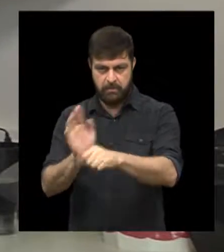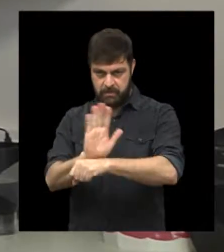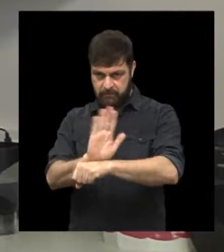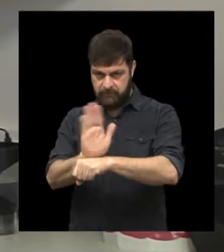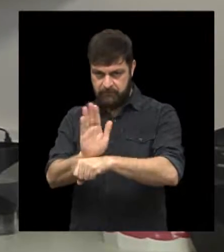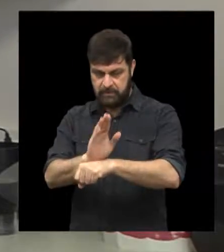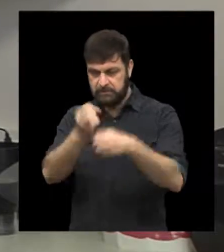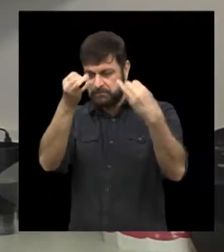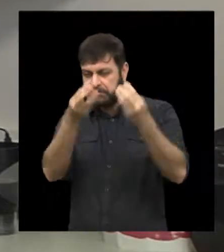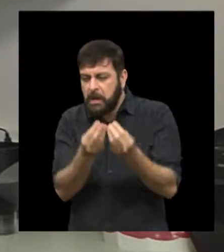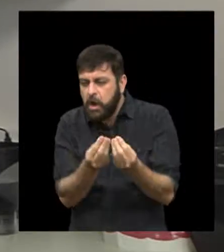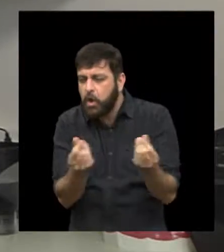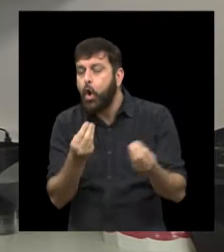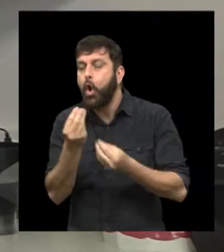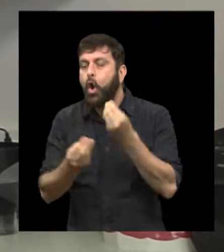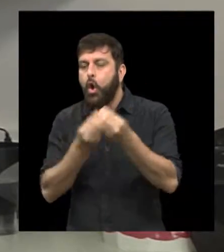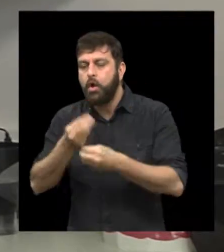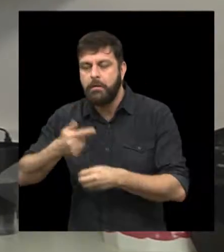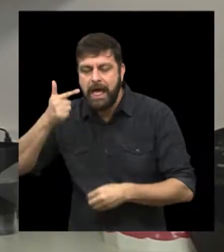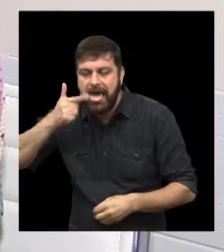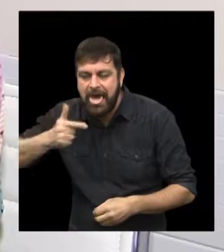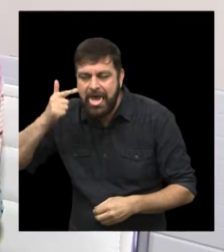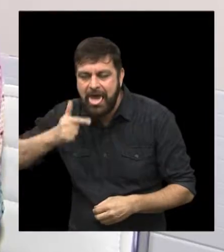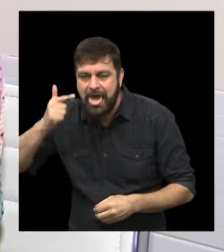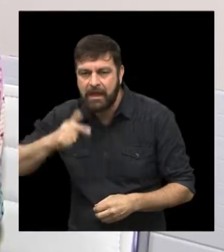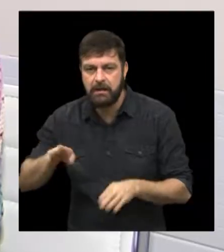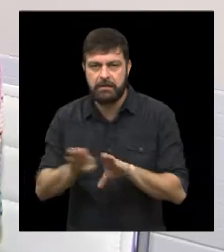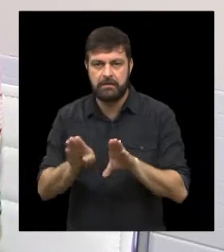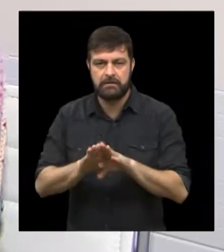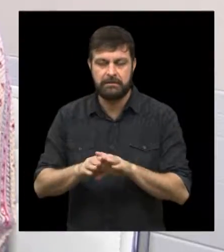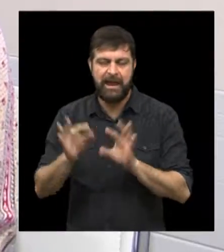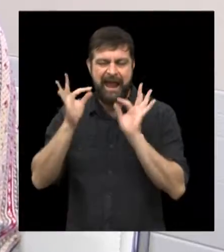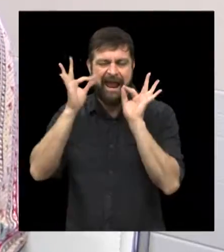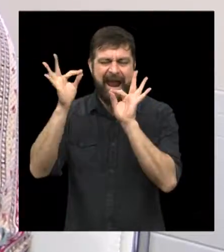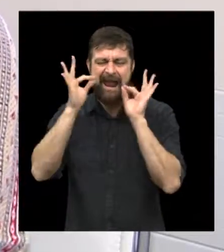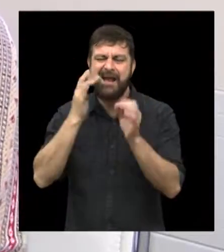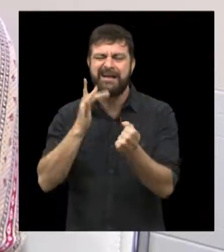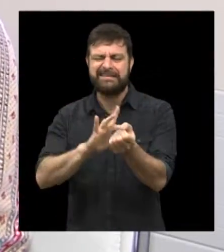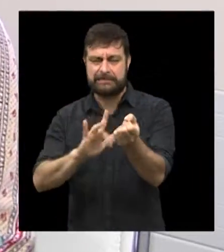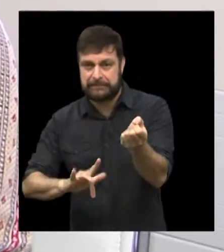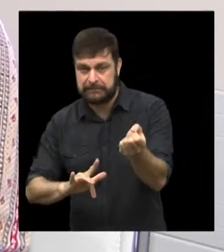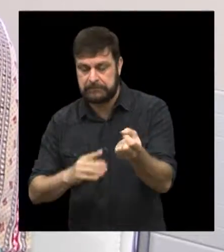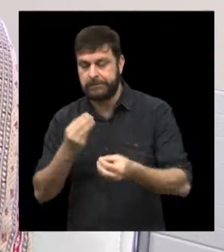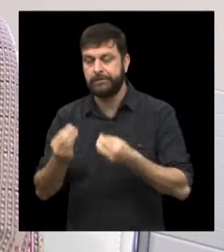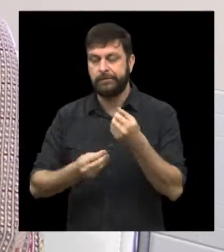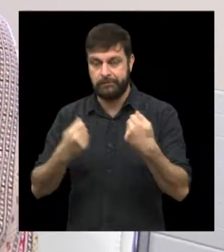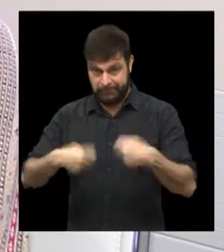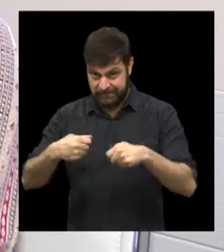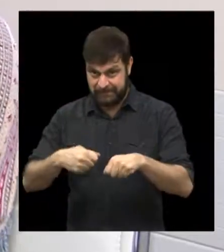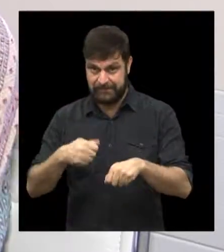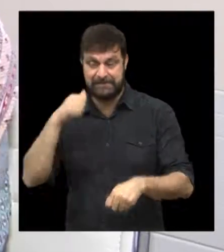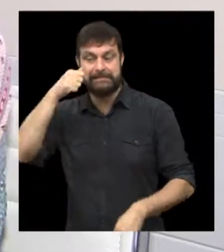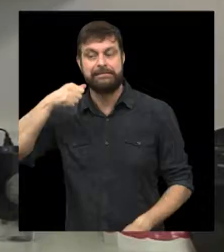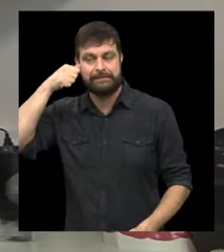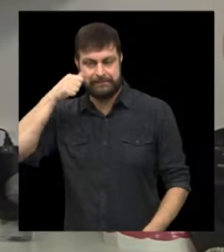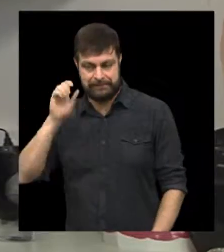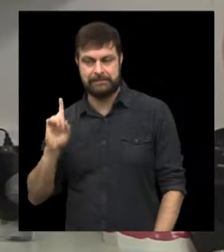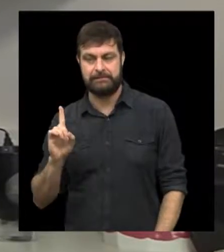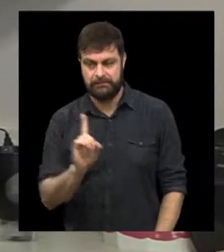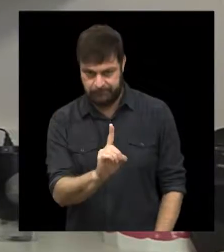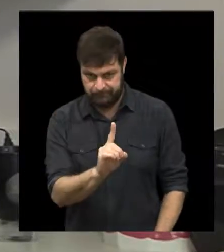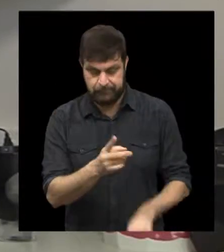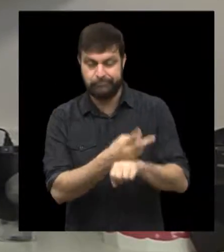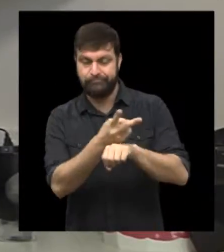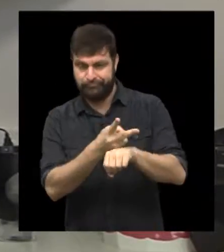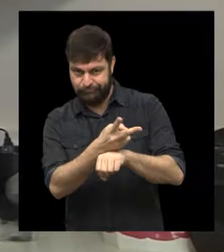vídeo onde a gente vai poder detalhar como é que é feito isso. Já em relação à gengiva que sangra, não tem jeito. Começou a sangrar, tem que procurar um dentista. Sim,